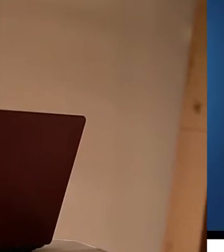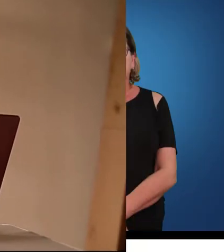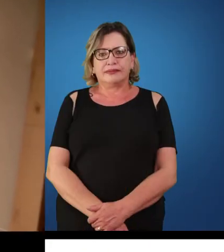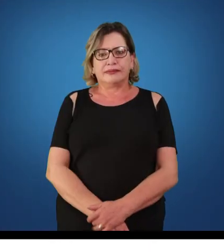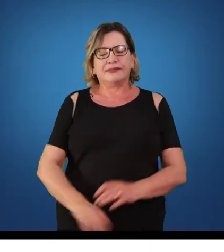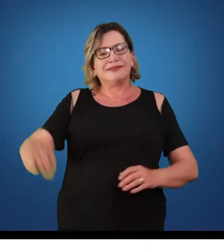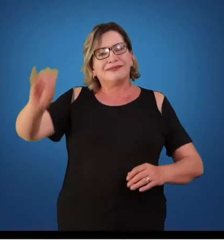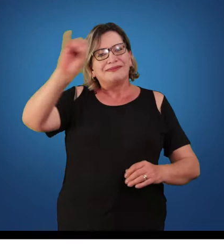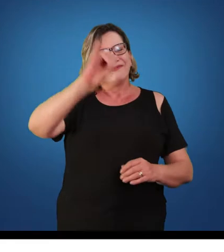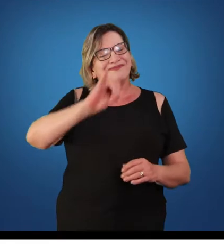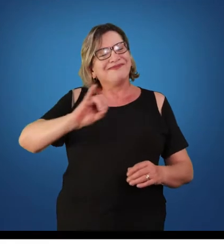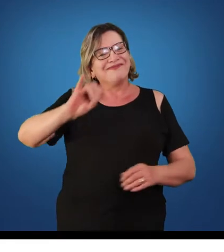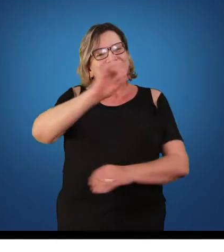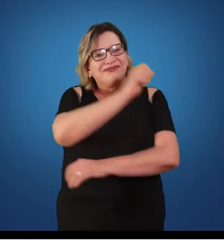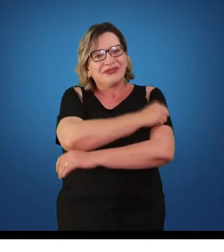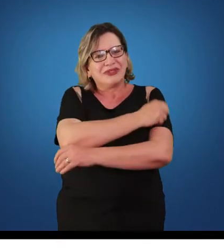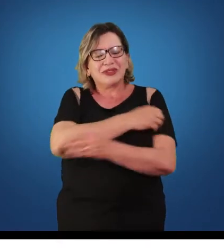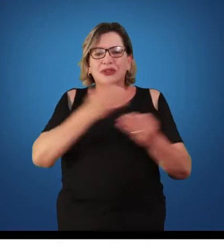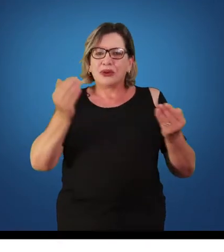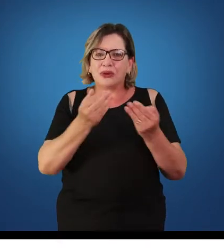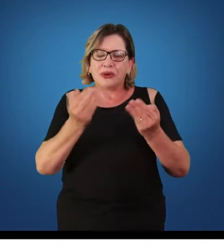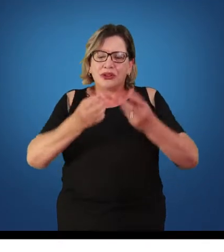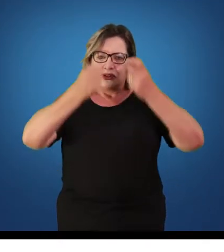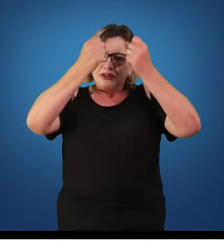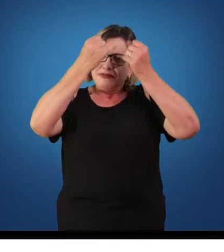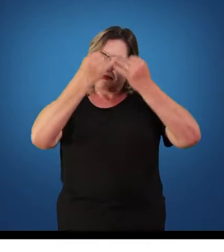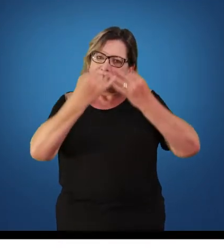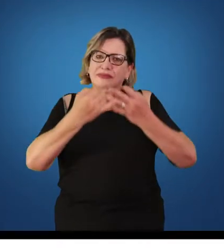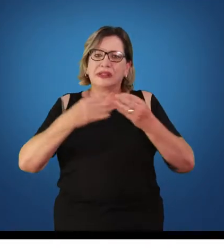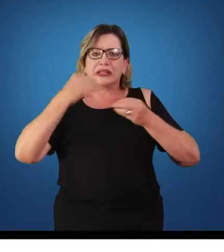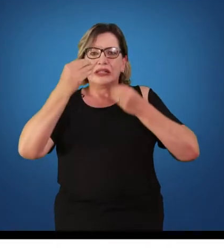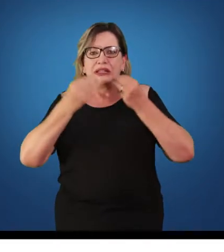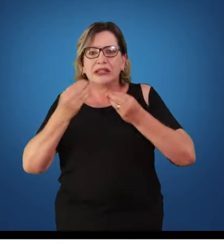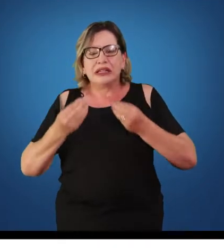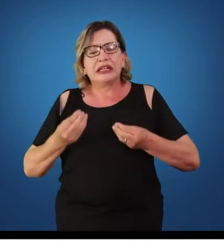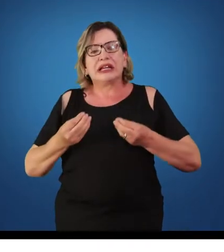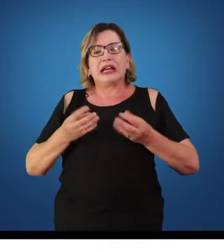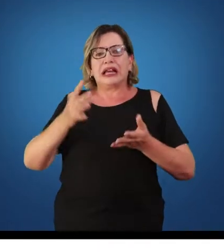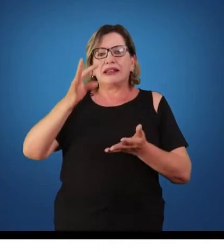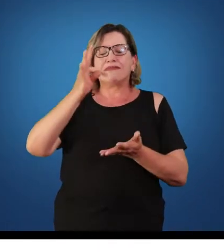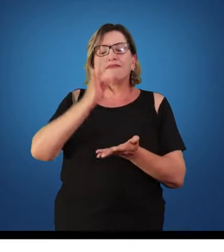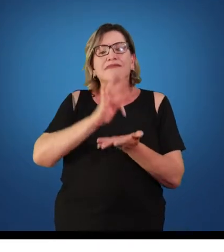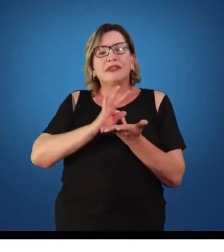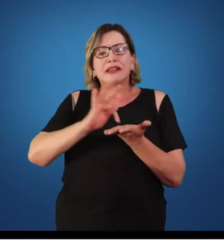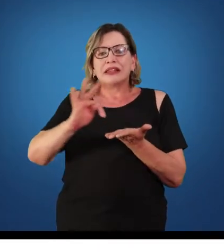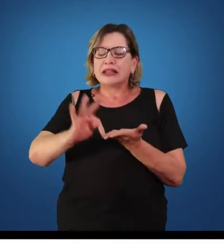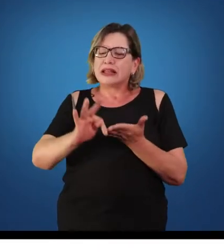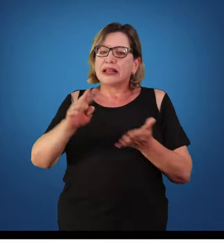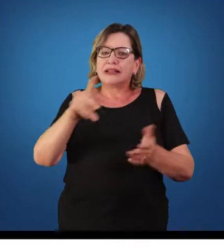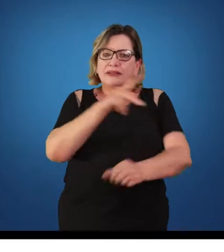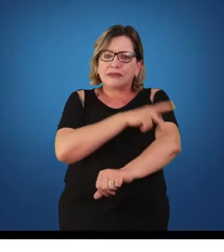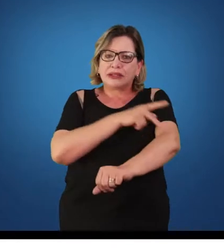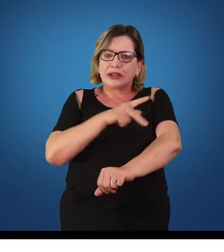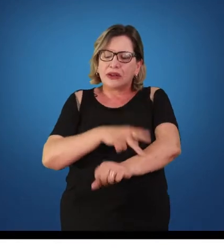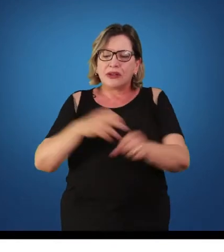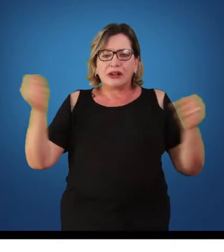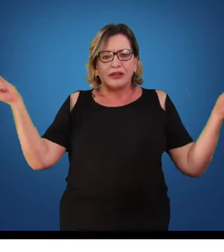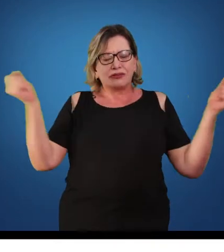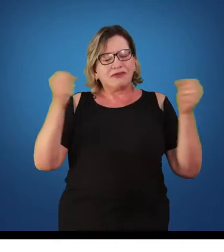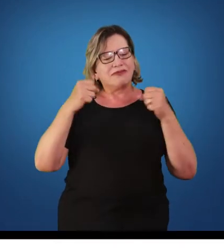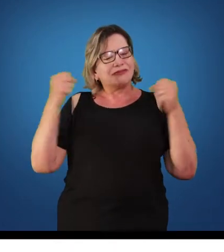Olá, alunos! Nessa aula nós vamos falar sobre as tendências pedagógicas da educação física no Brasil.